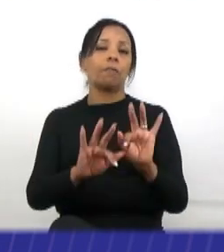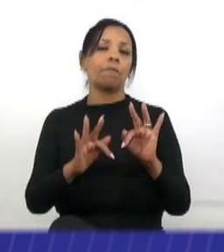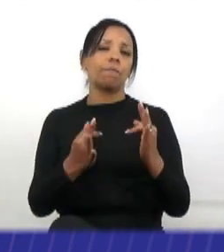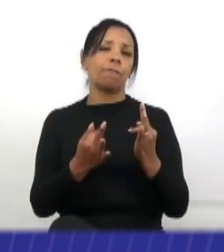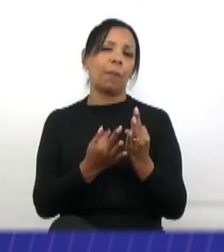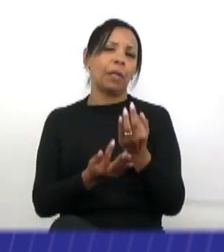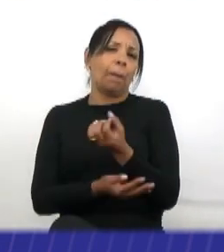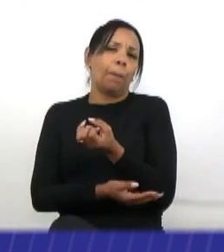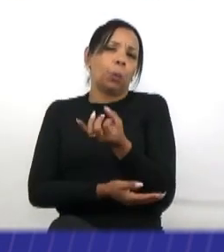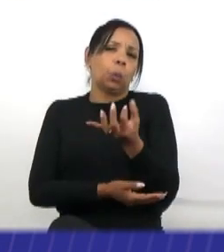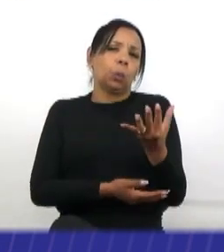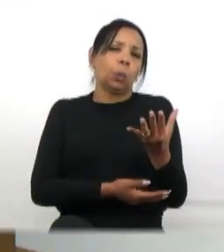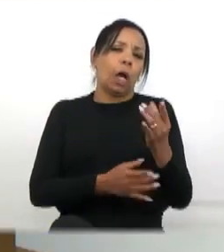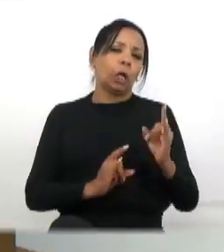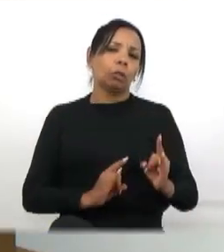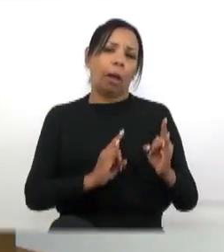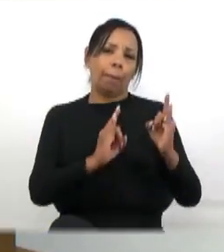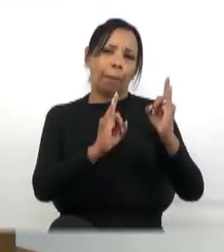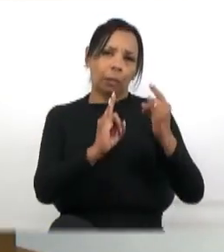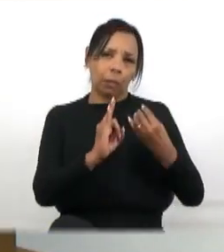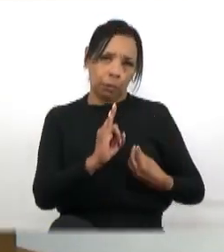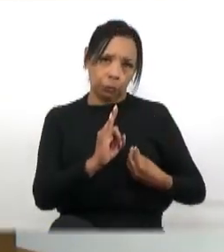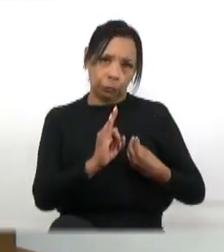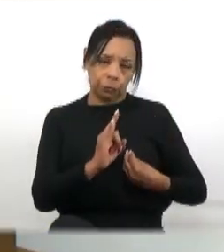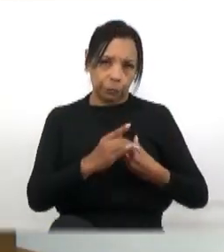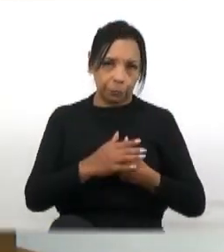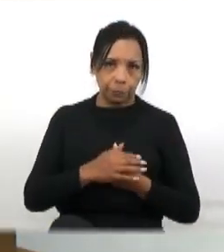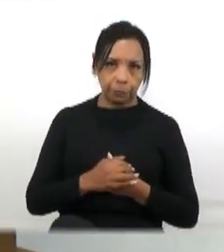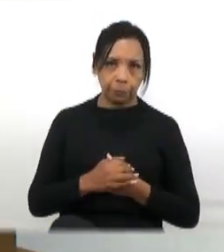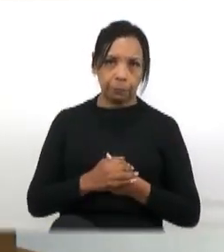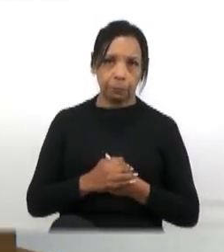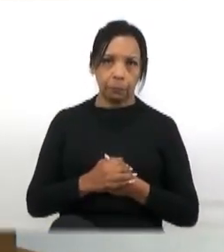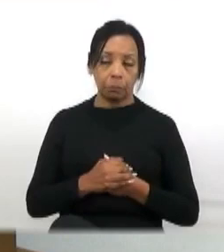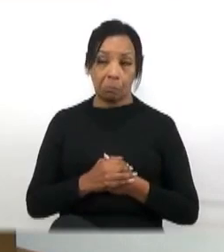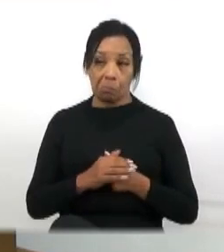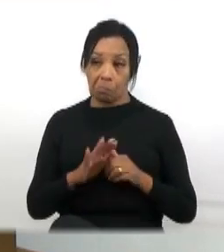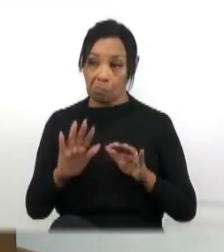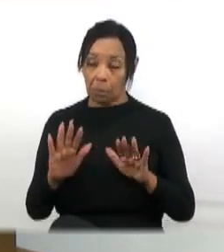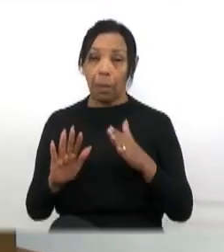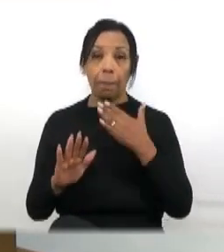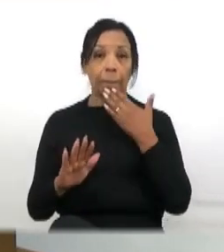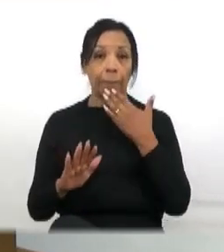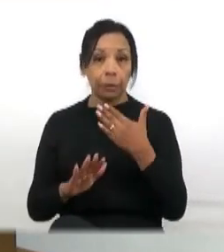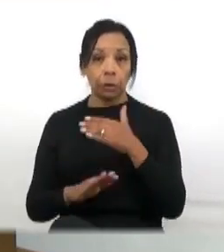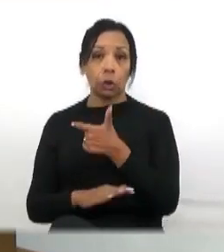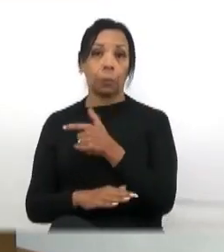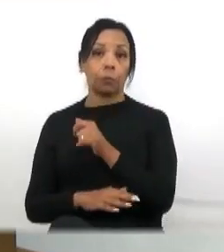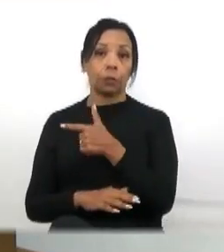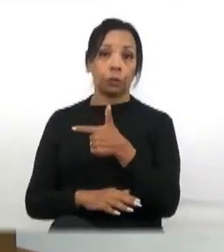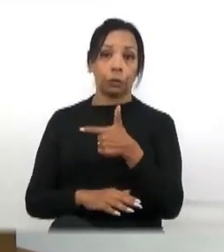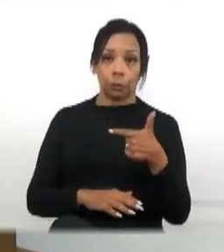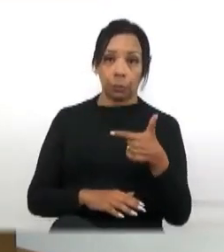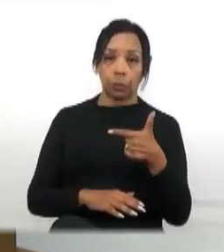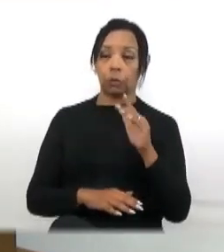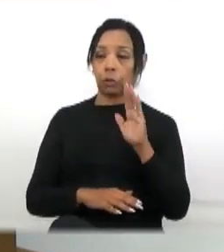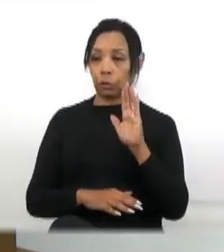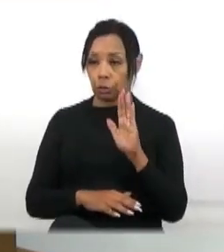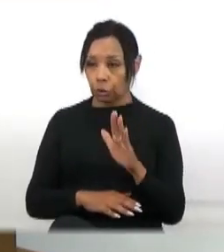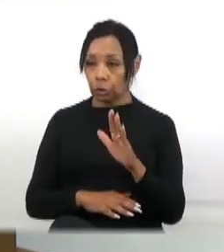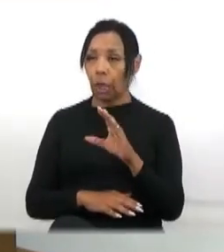nesses apartamentos aí. Então, essa é uma solicitação desde 2022. Vou pedir para o Caixa, para o Paolo,